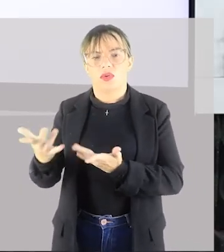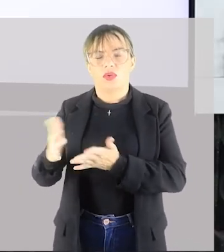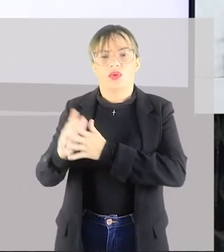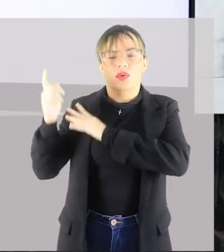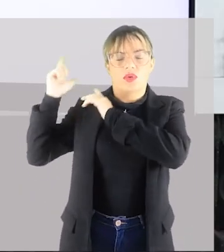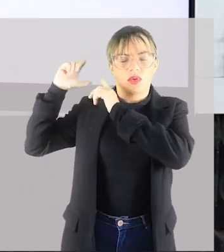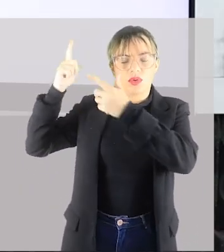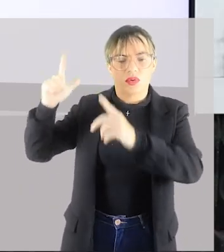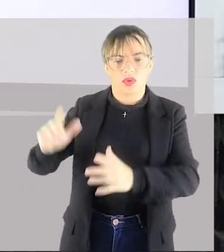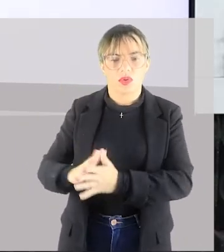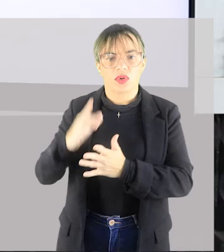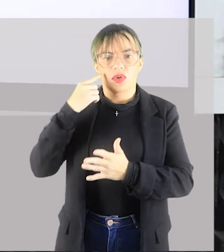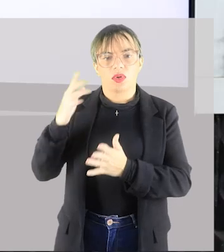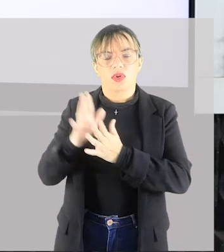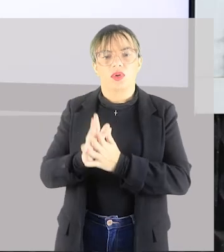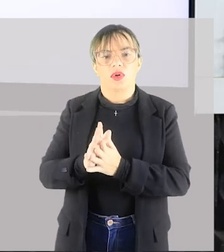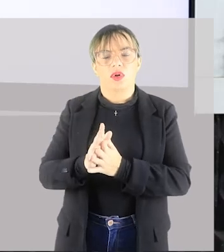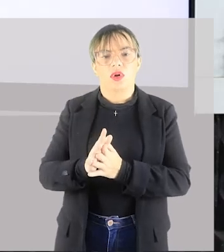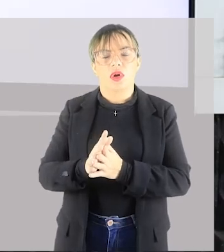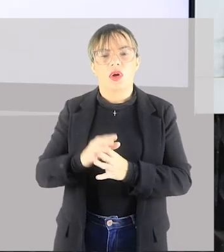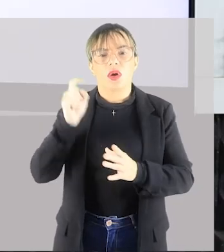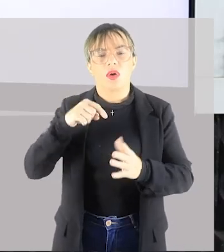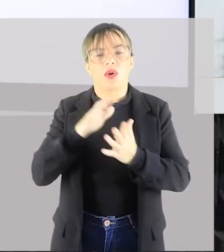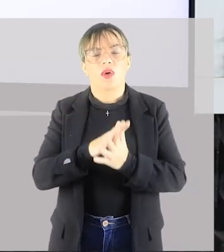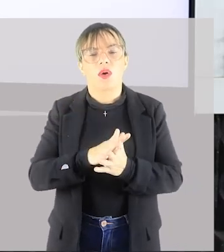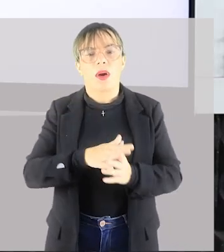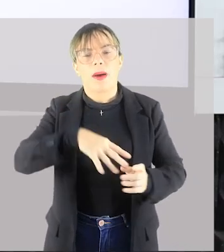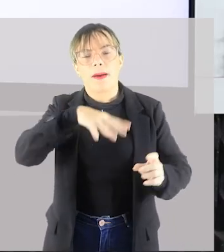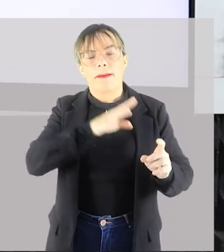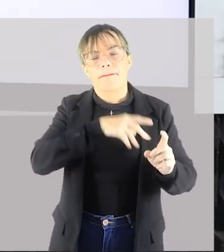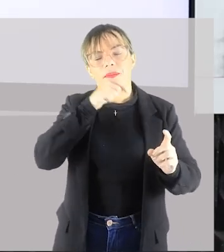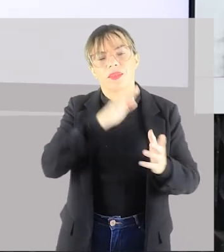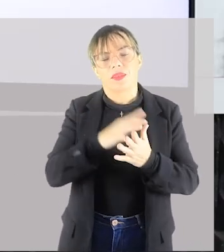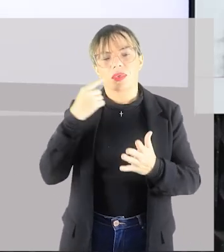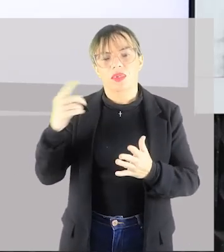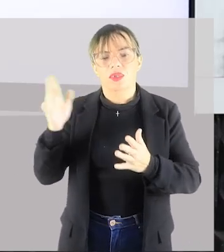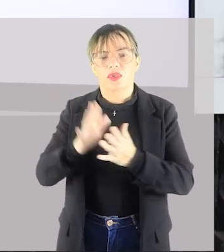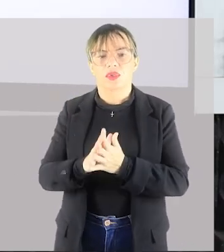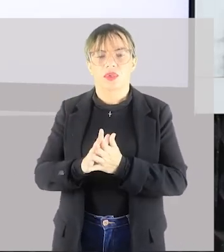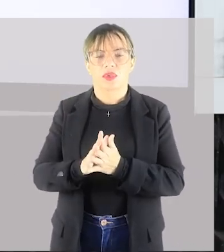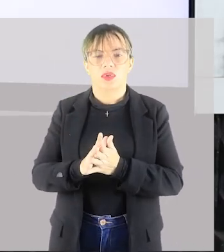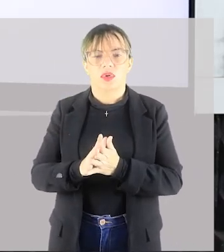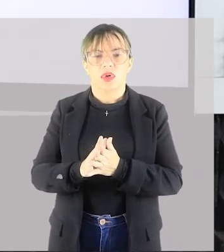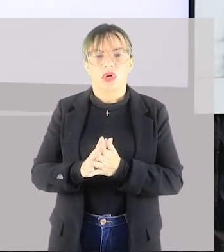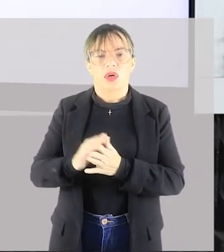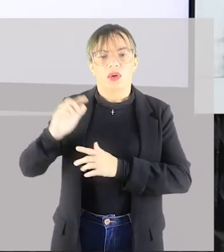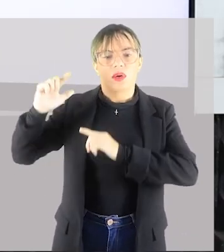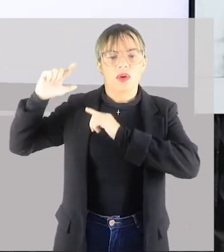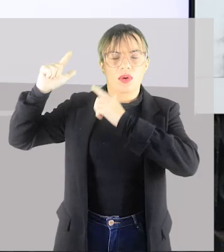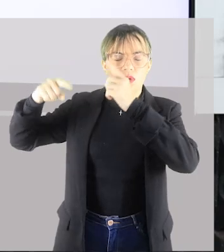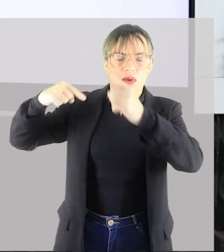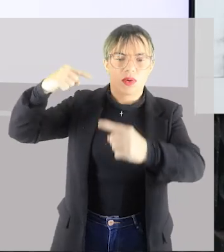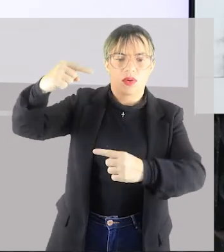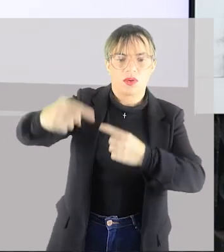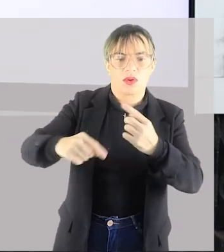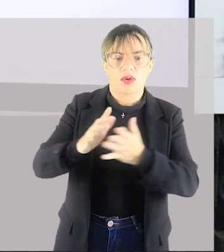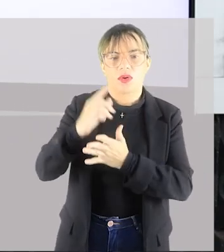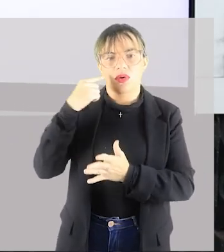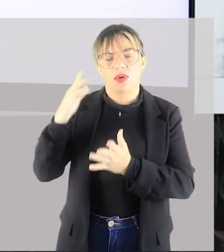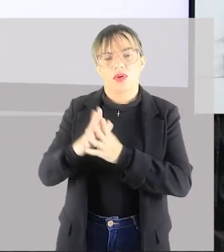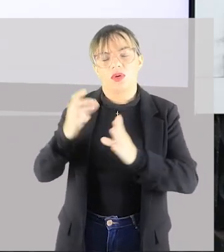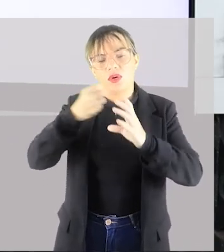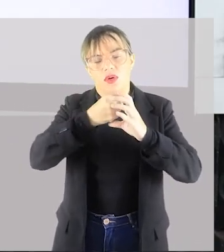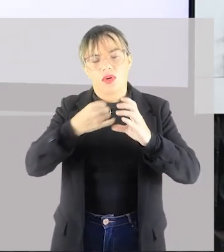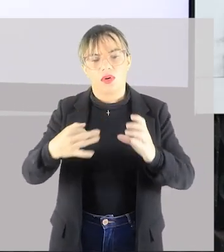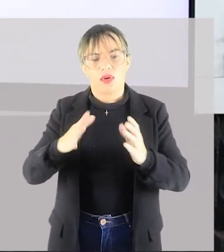lendas, os seus mitos e as suas músicas. Então, isso é a cultura popular. A cultura de massa ela vai pegar aspectos da